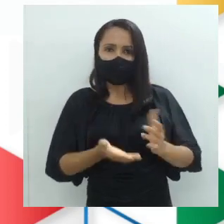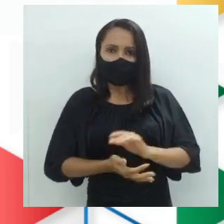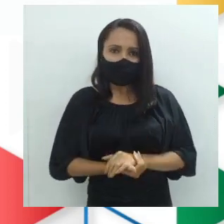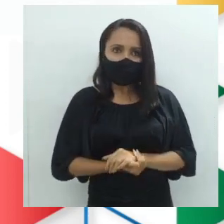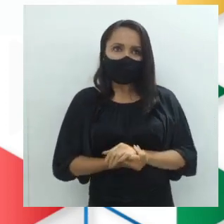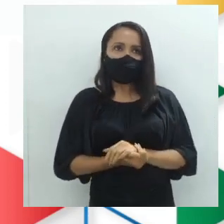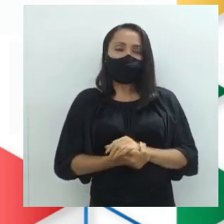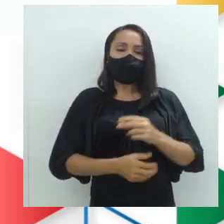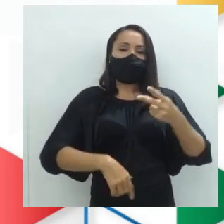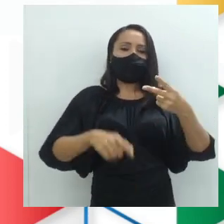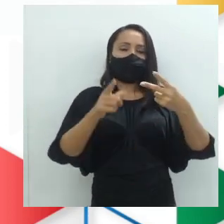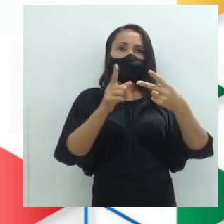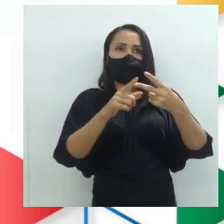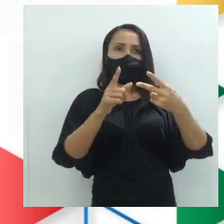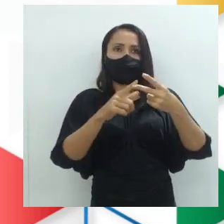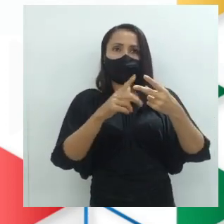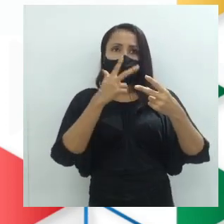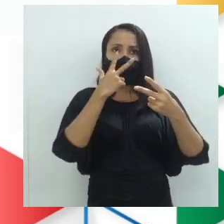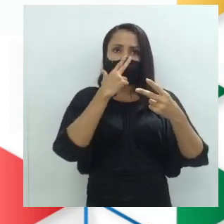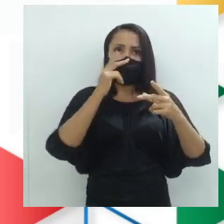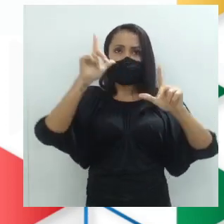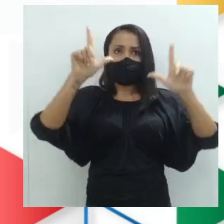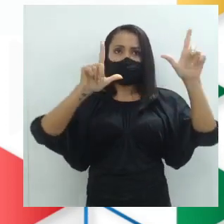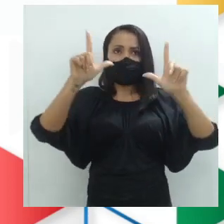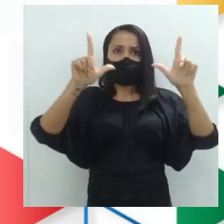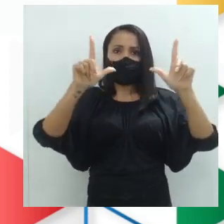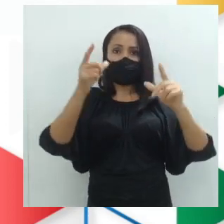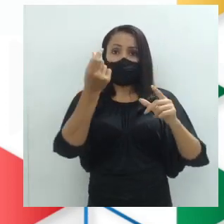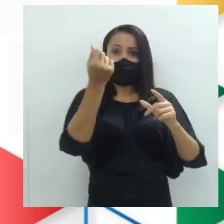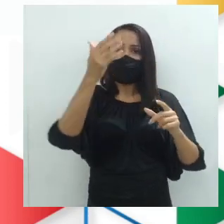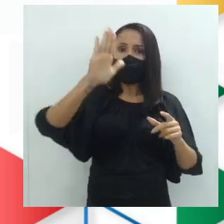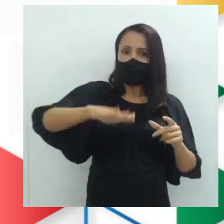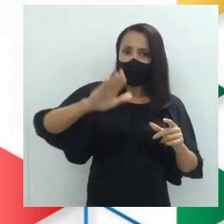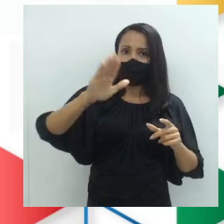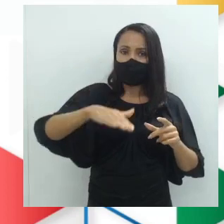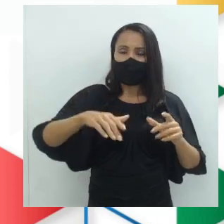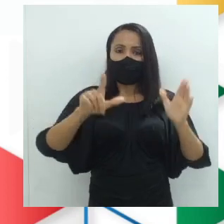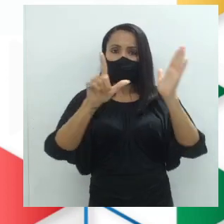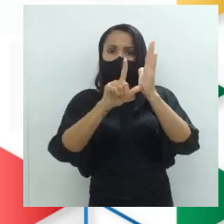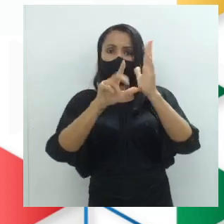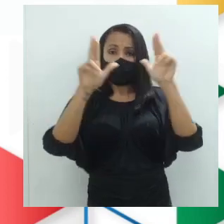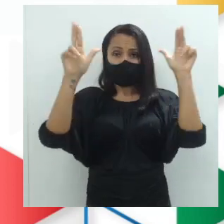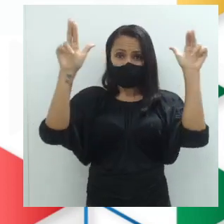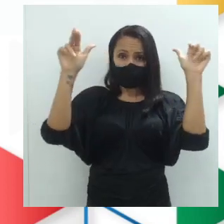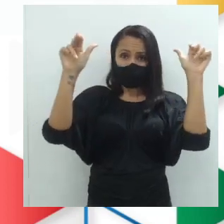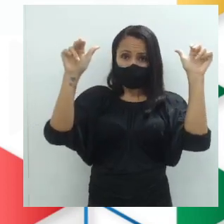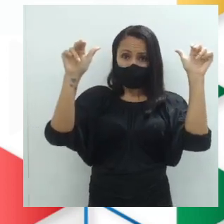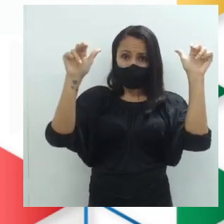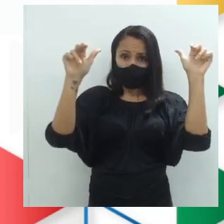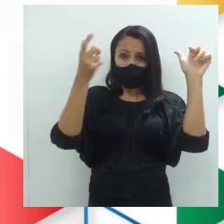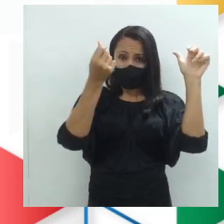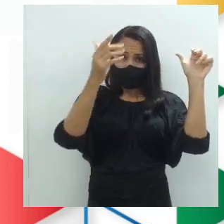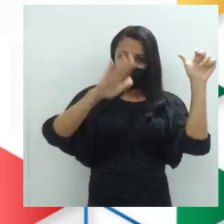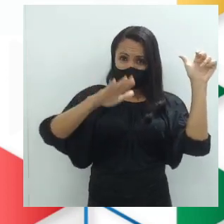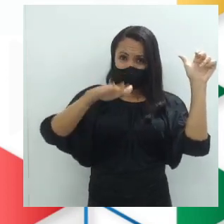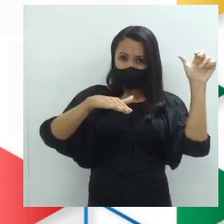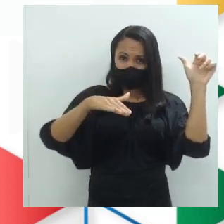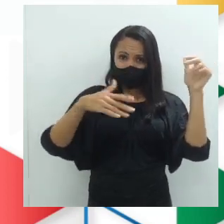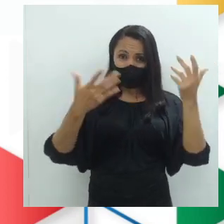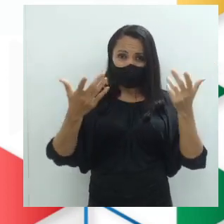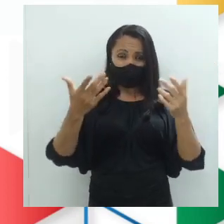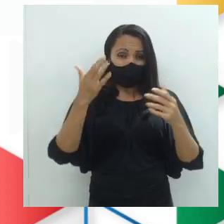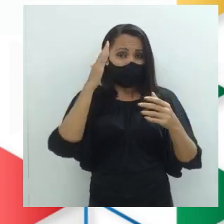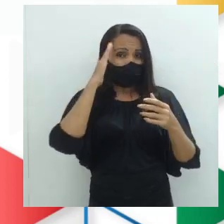Segundo, acho que esta televisão está muito barata nesta loja. Esse barata, entre aspas, aí já dá a entender